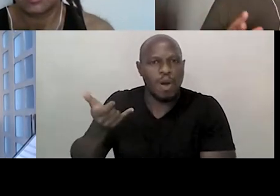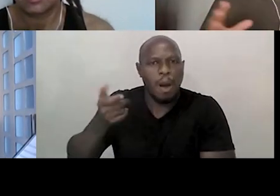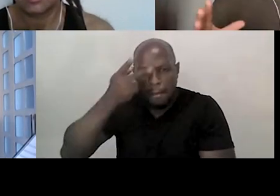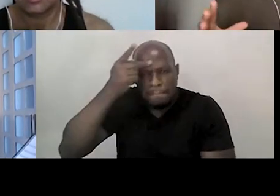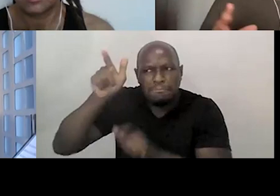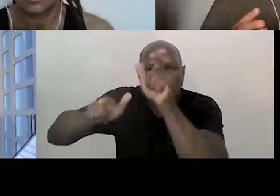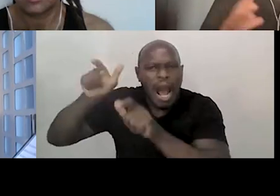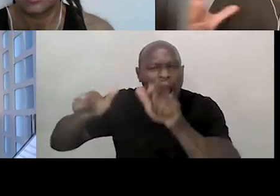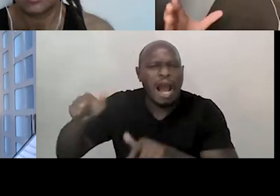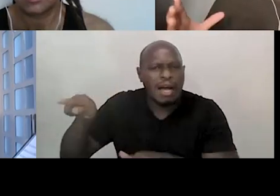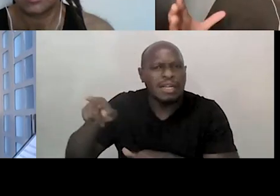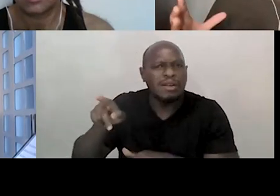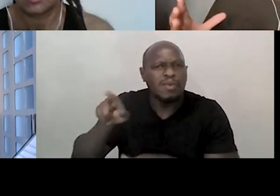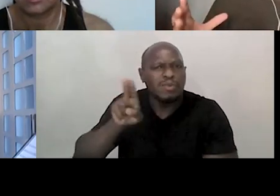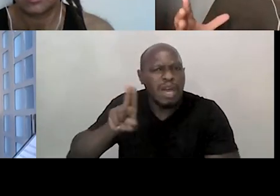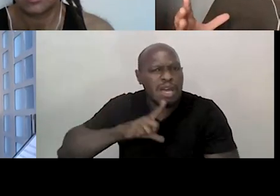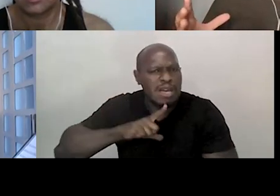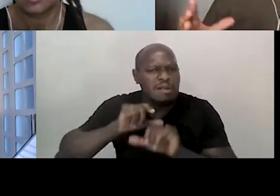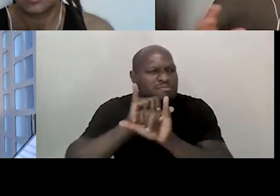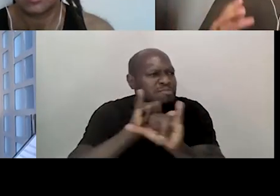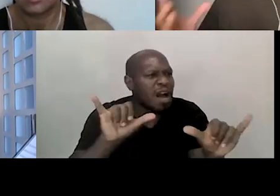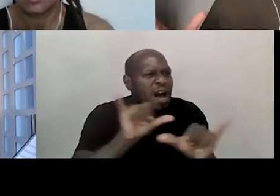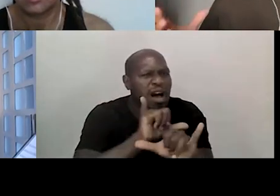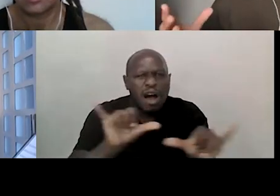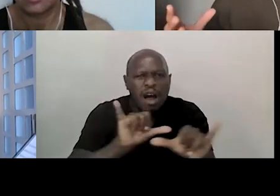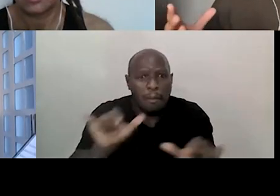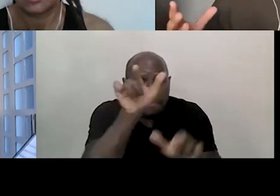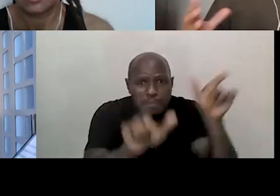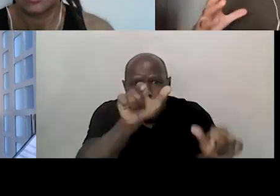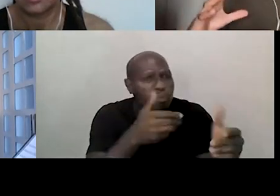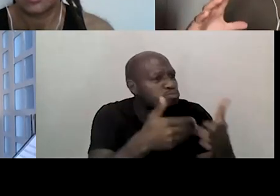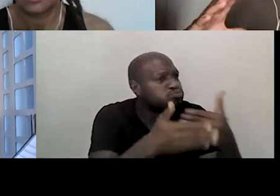elas são mensageiras, todas as pessoas